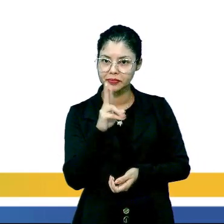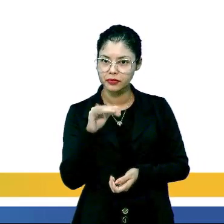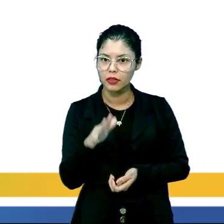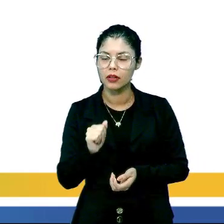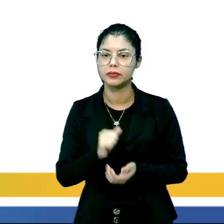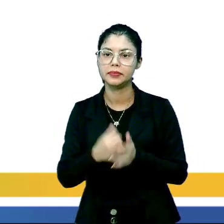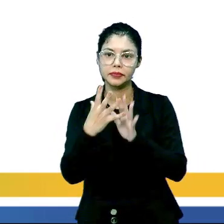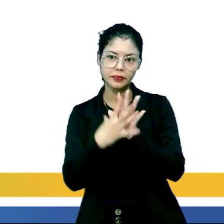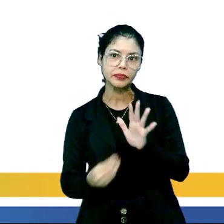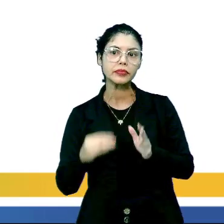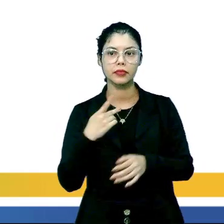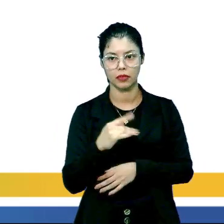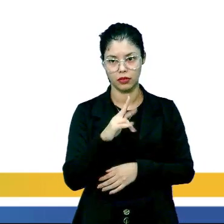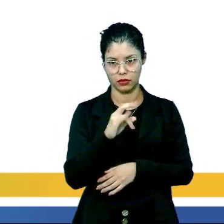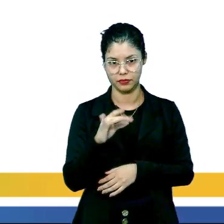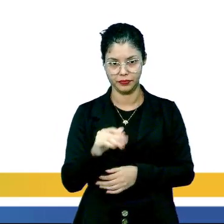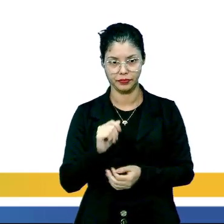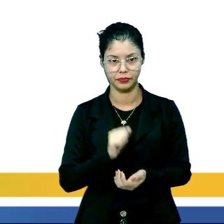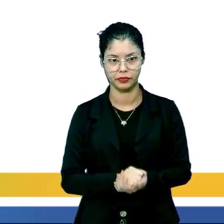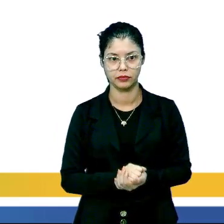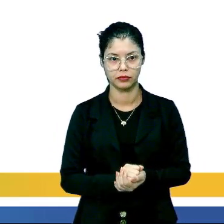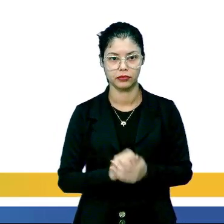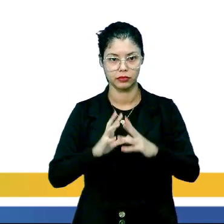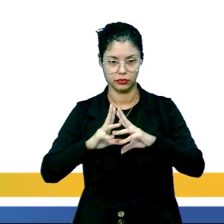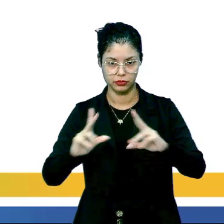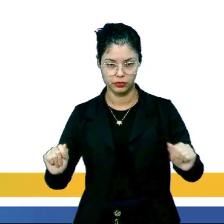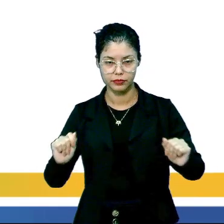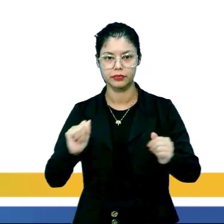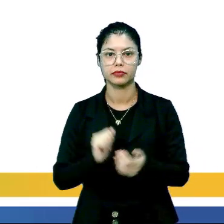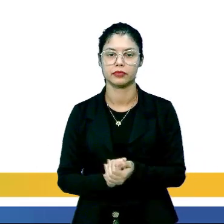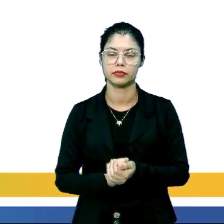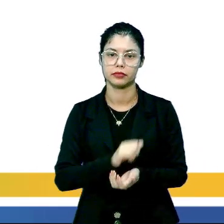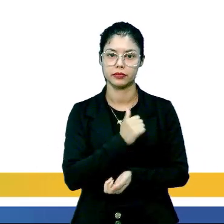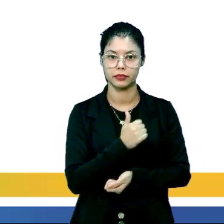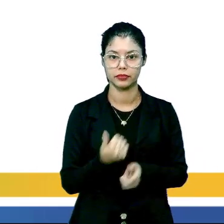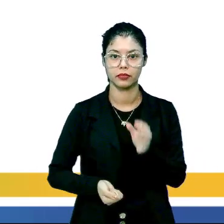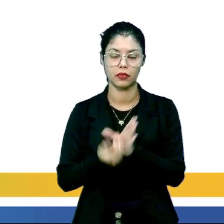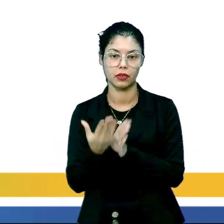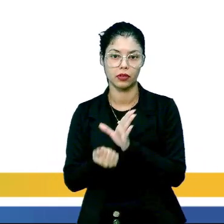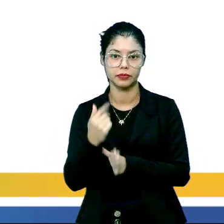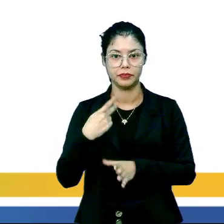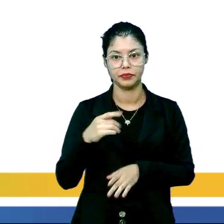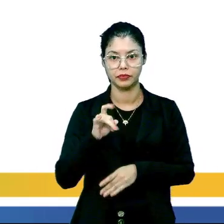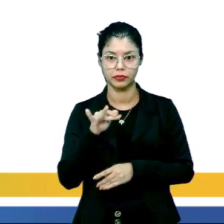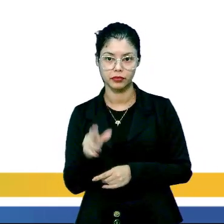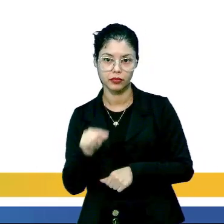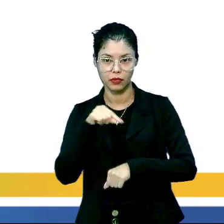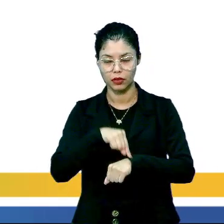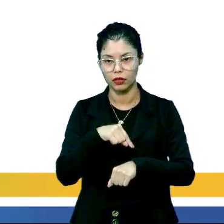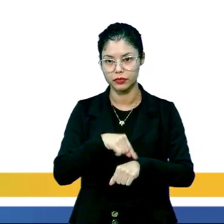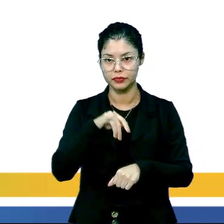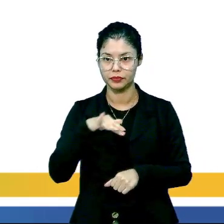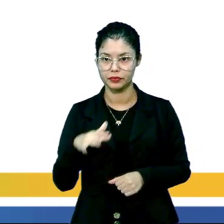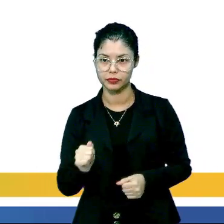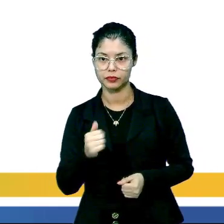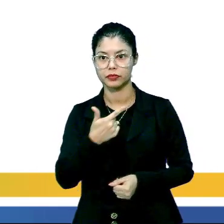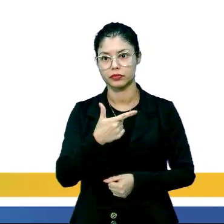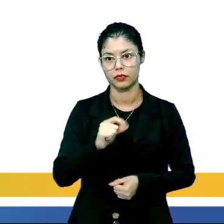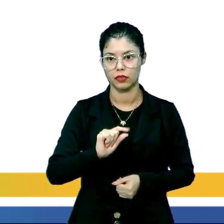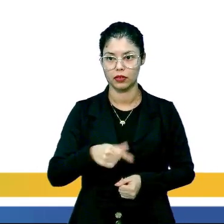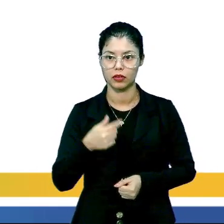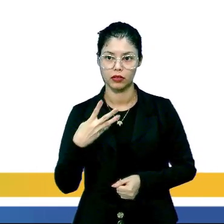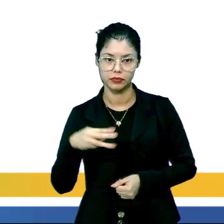meio de tomografia de emissão de positrons. A desintegração do carbono 11 gera um positron com um tempo de meia-vida de 20